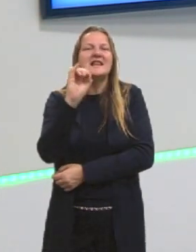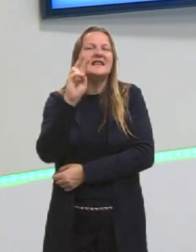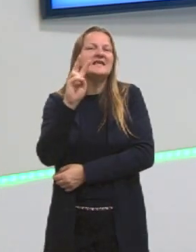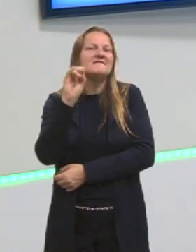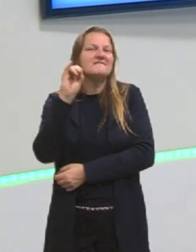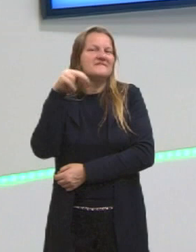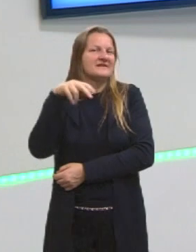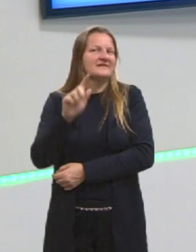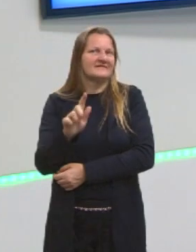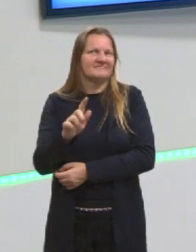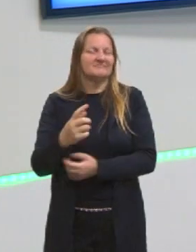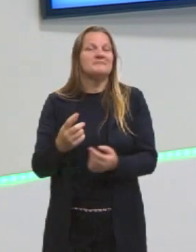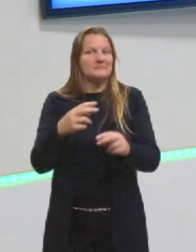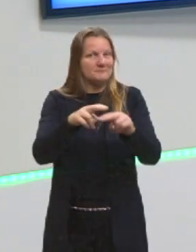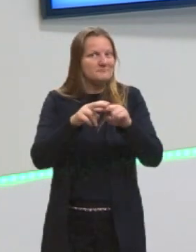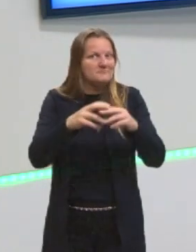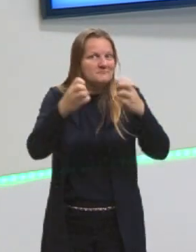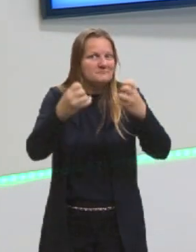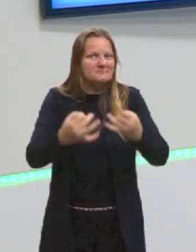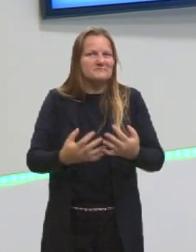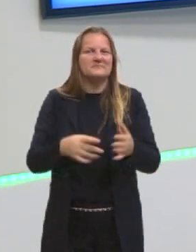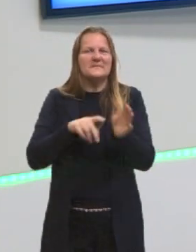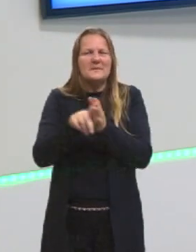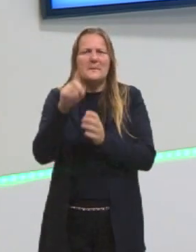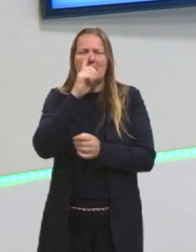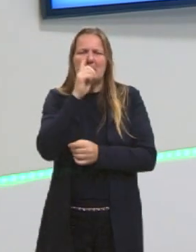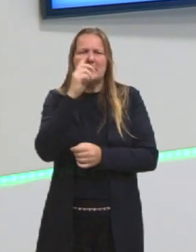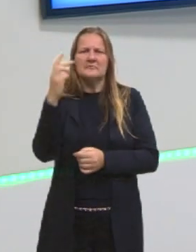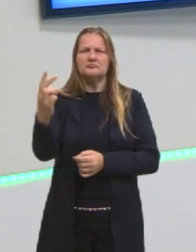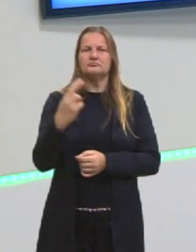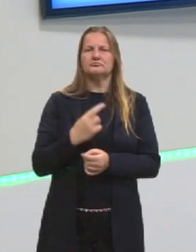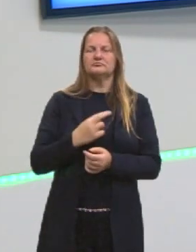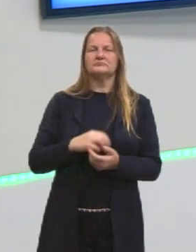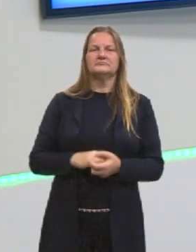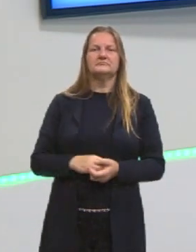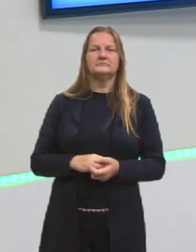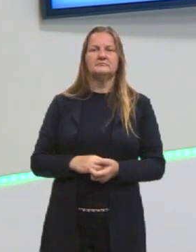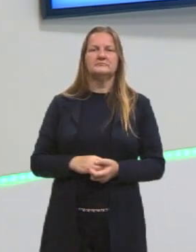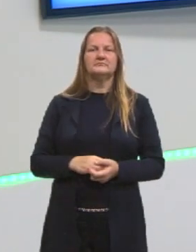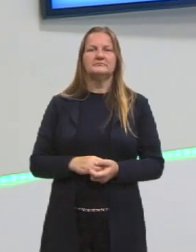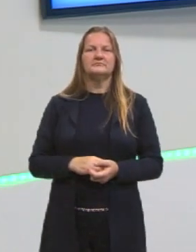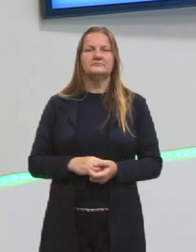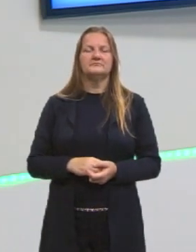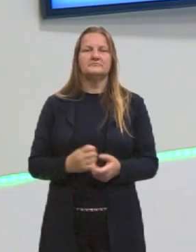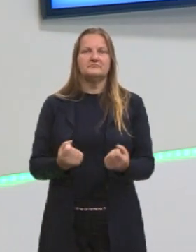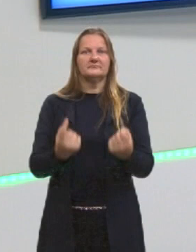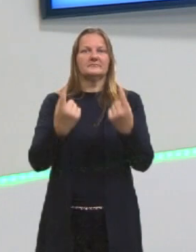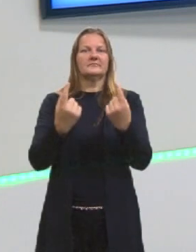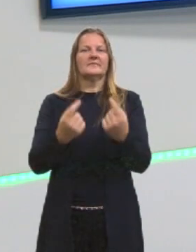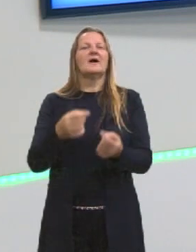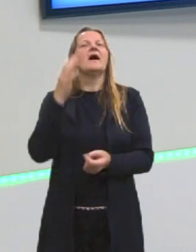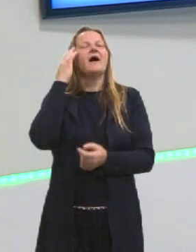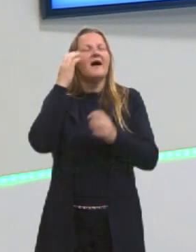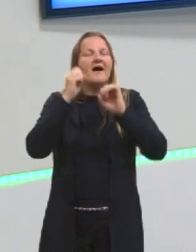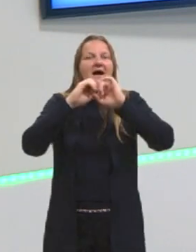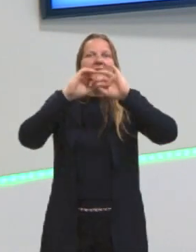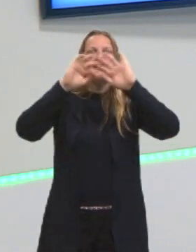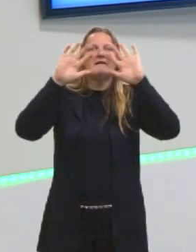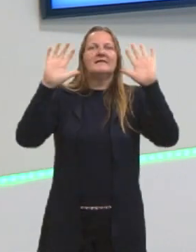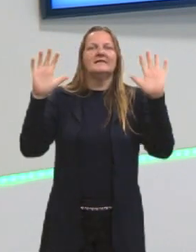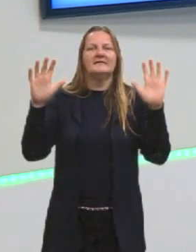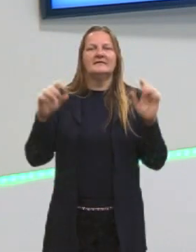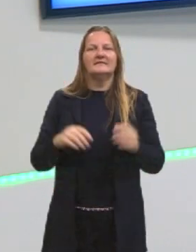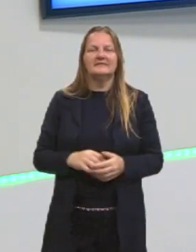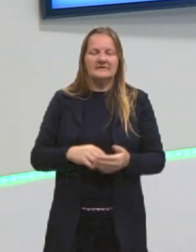é sala de estar. E ela pergunta para a mãe dela, e a mãe responde com o nome em inglês. E aí ela entende. E ela faz uma